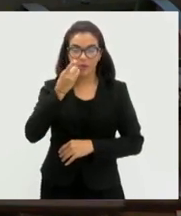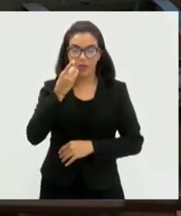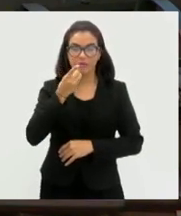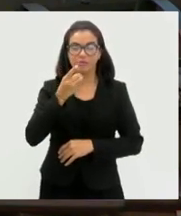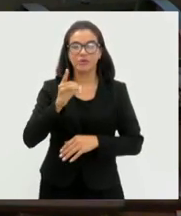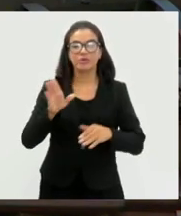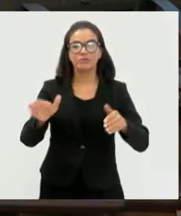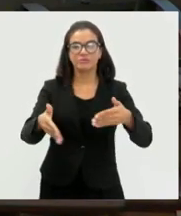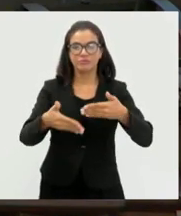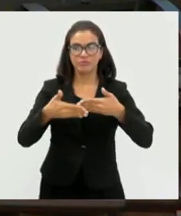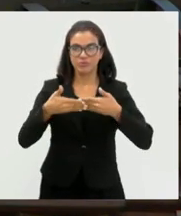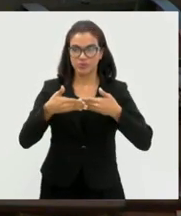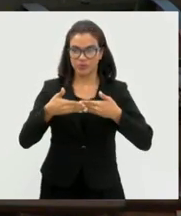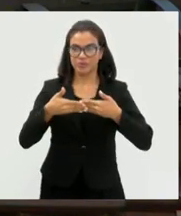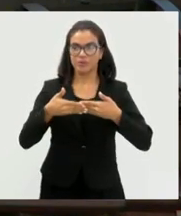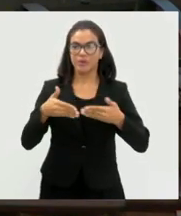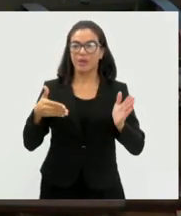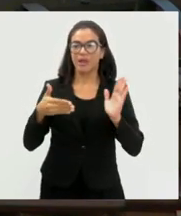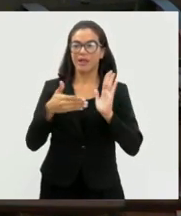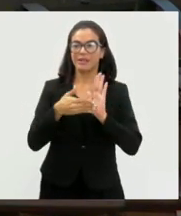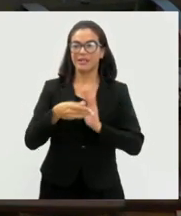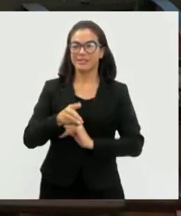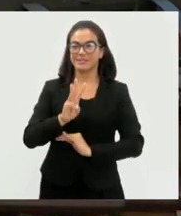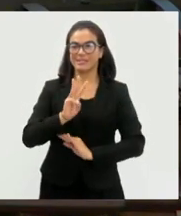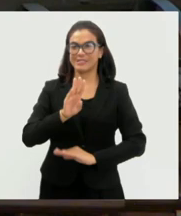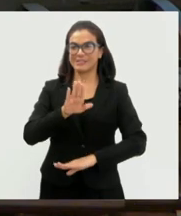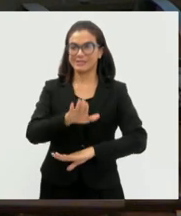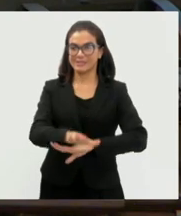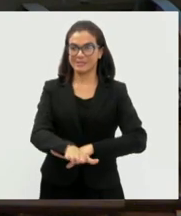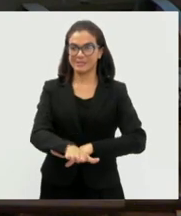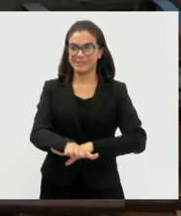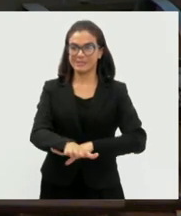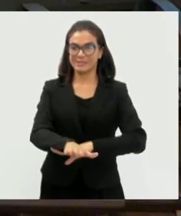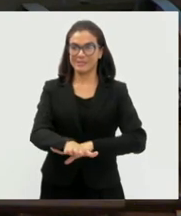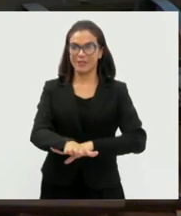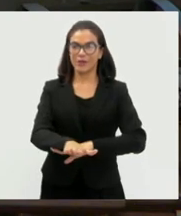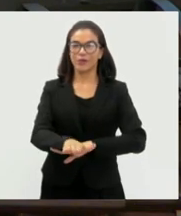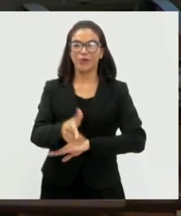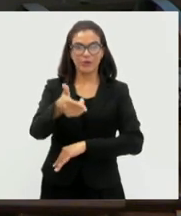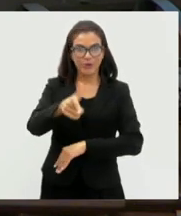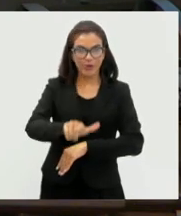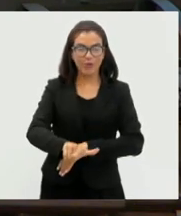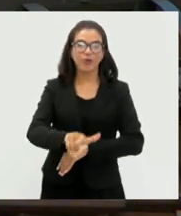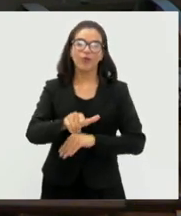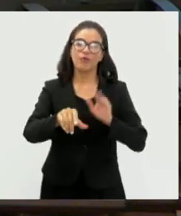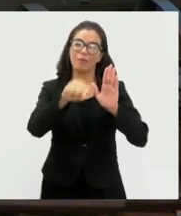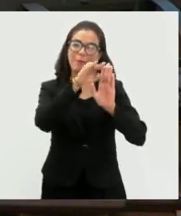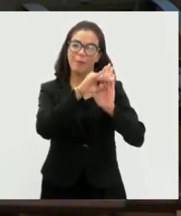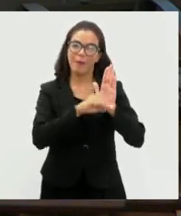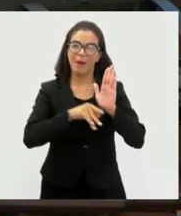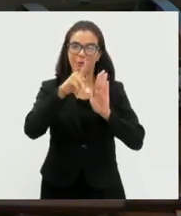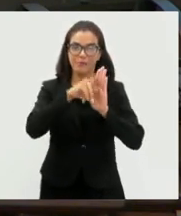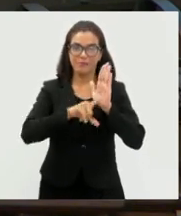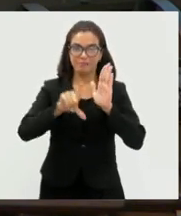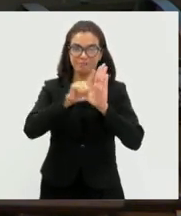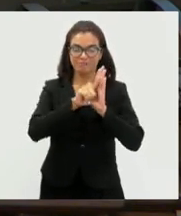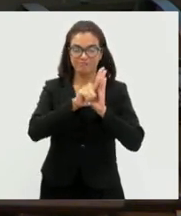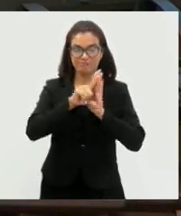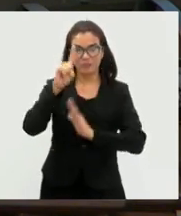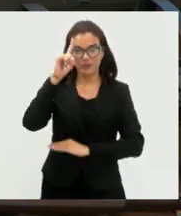suspende os trabalhos até às 15 horas, quando retornaremos com a ordem do dia. Está suspensa a